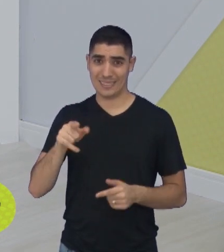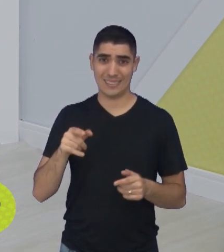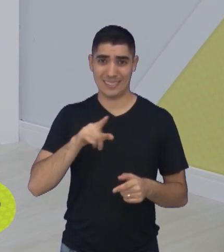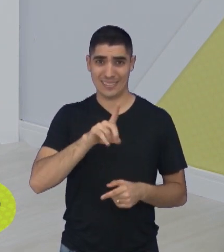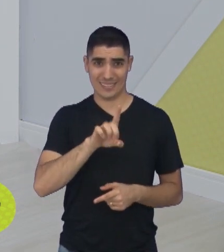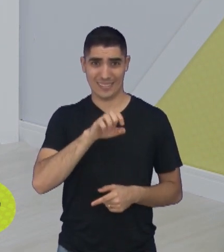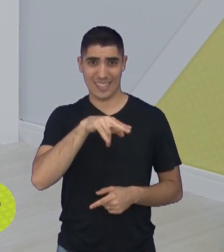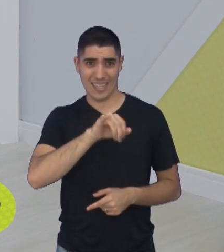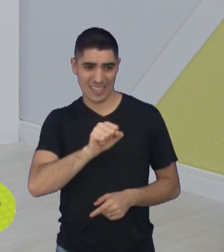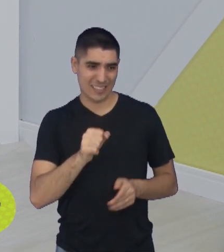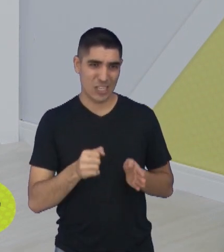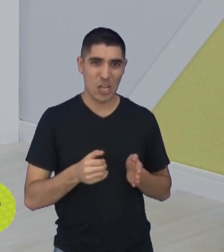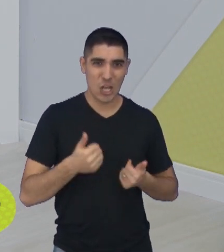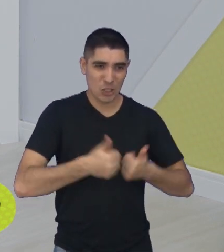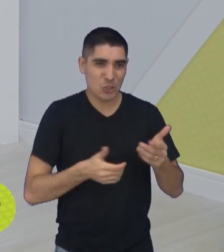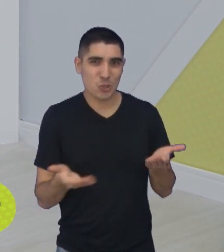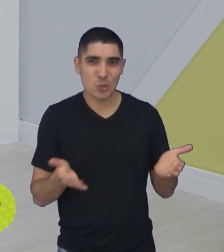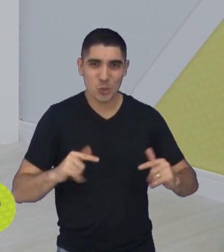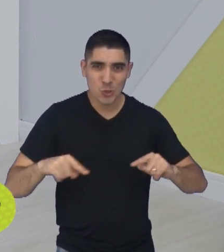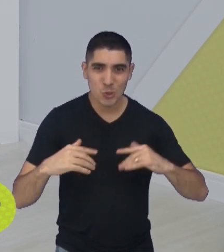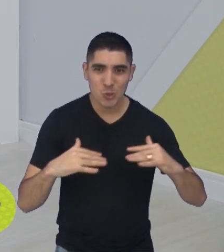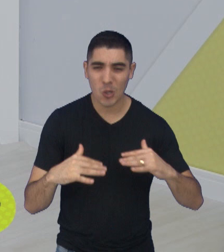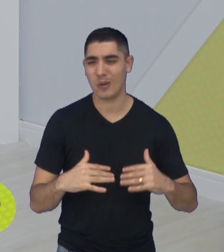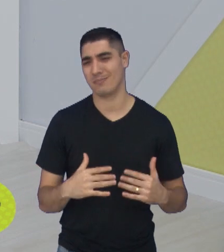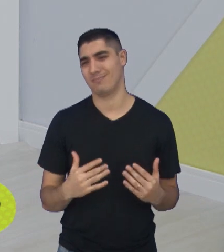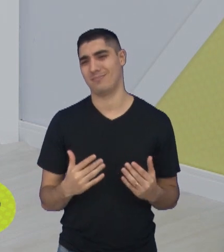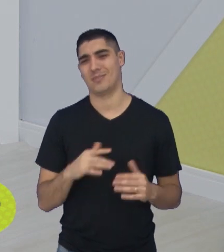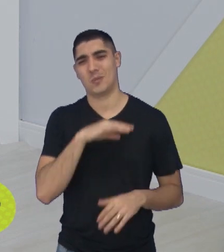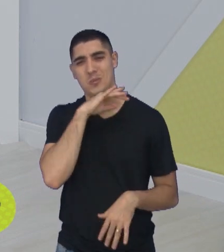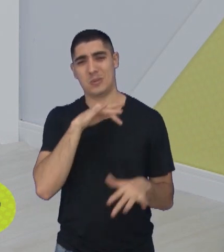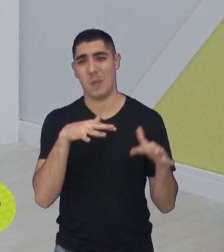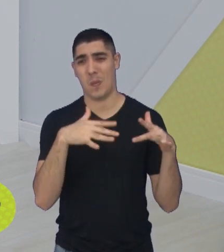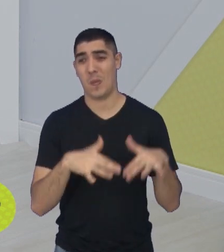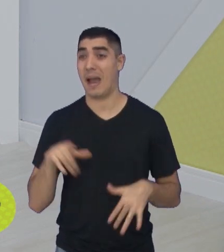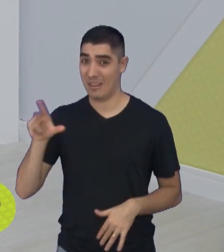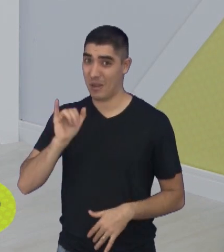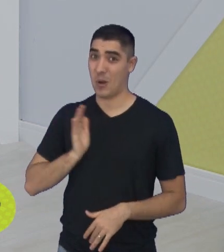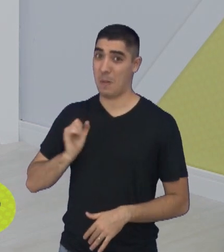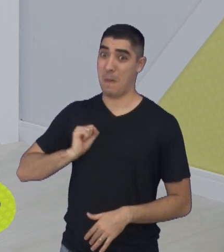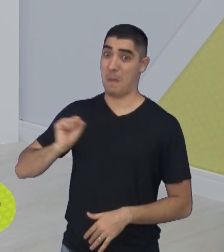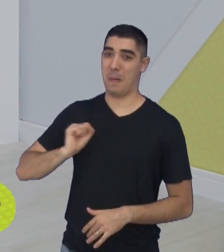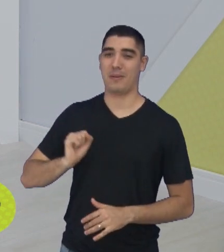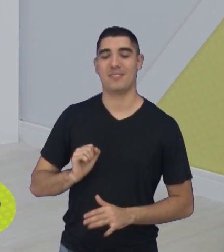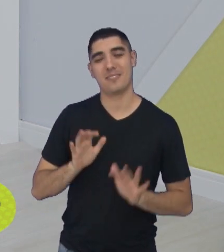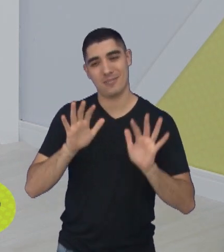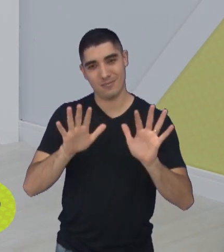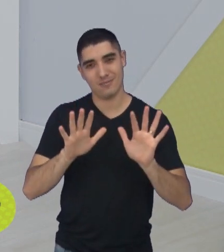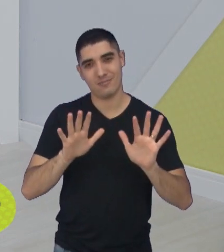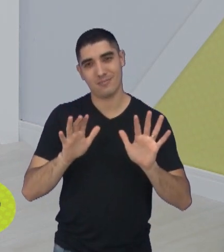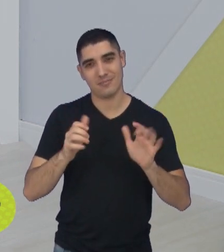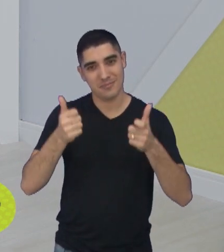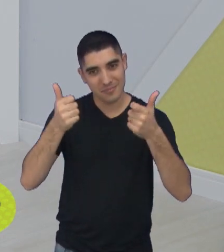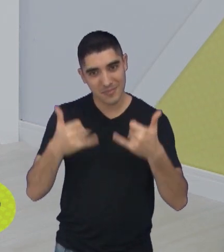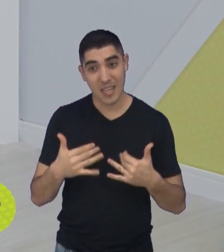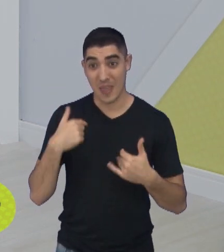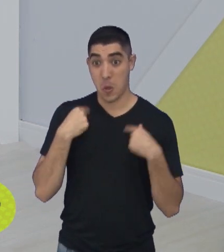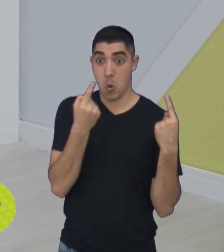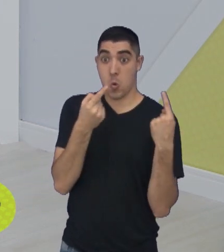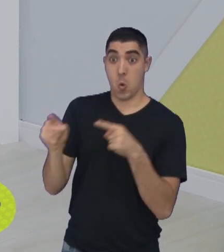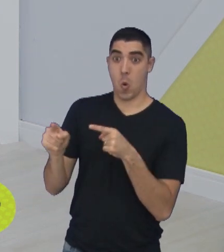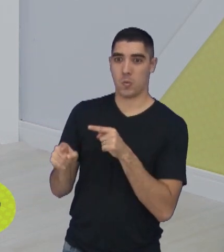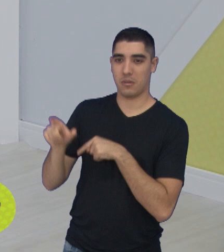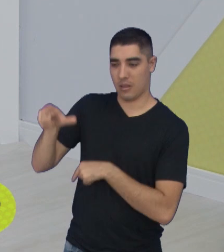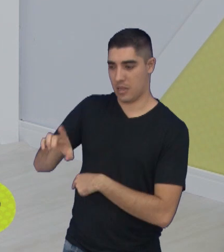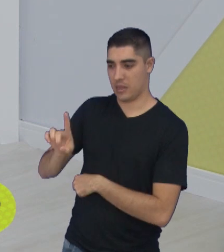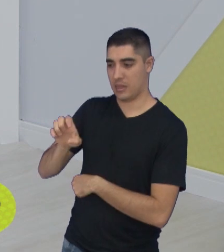com todo respeito, não dá, e o Denis entrou lá e foi uma desgraça, lembrando, deixando bem claro, futebolisticamente falando, nada contra a pessoa do